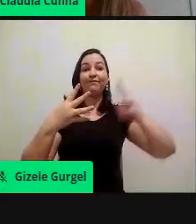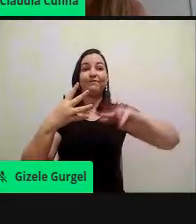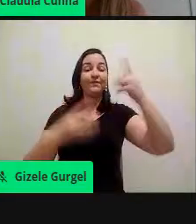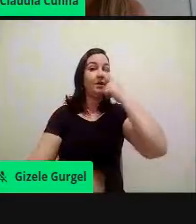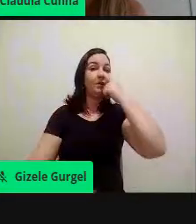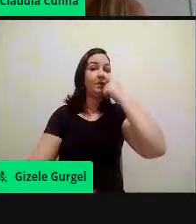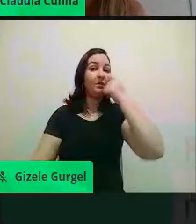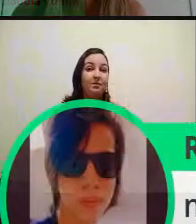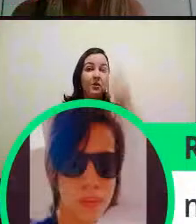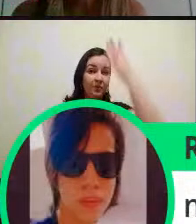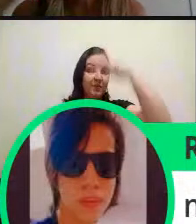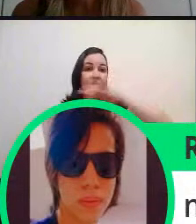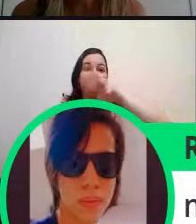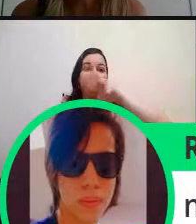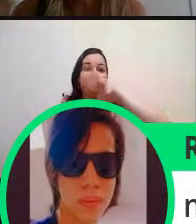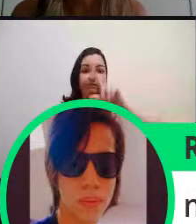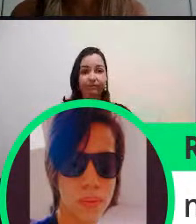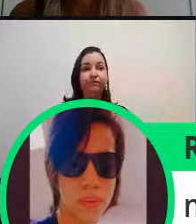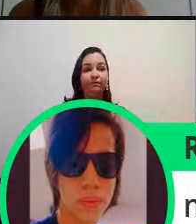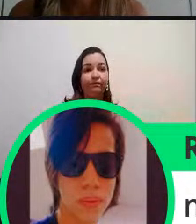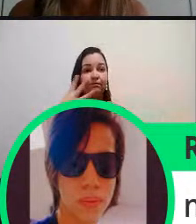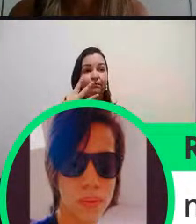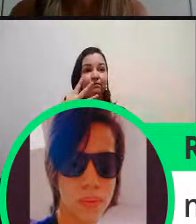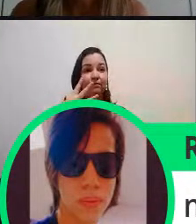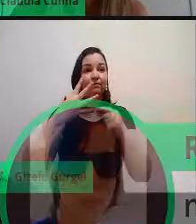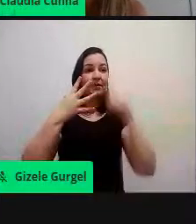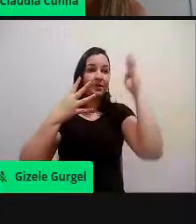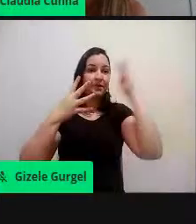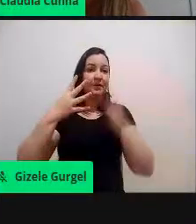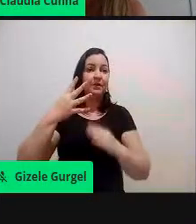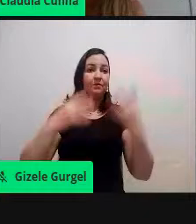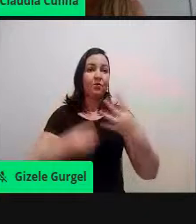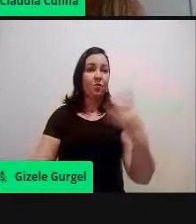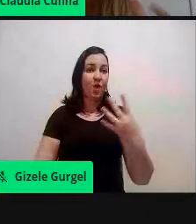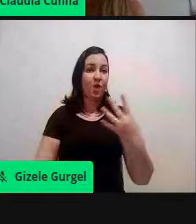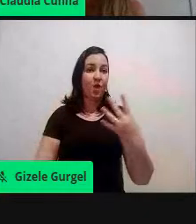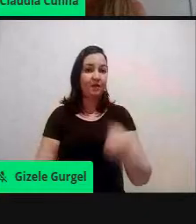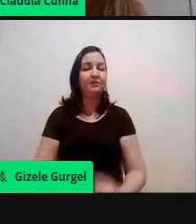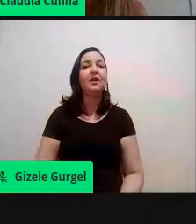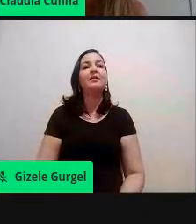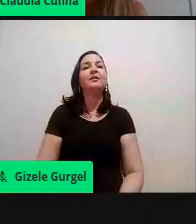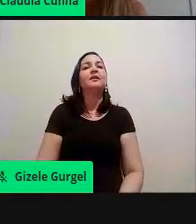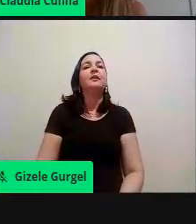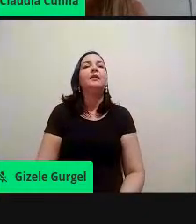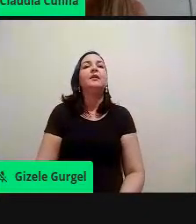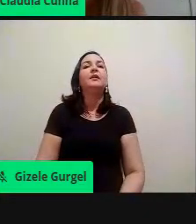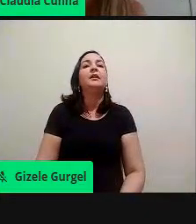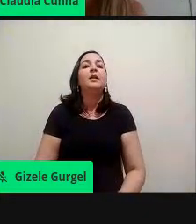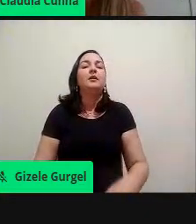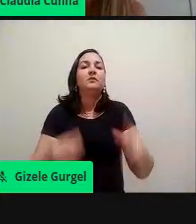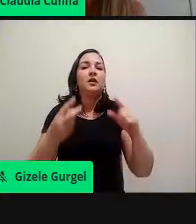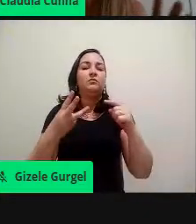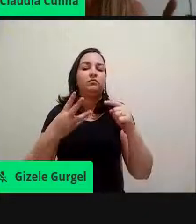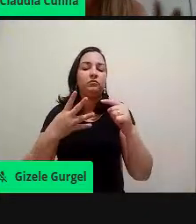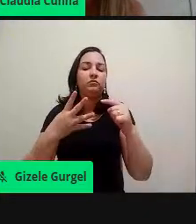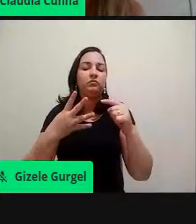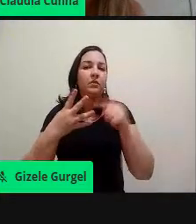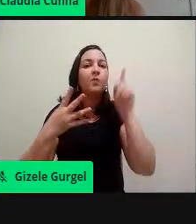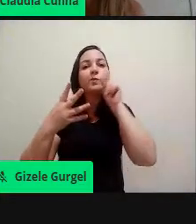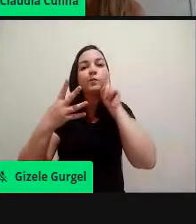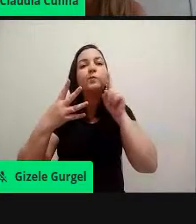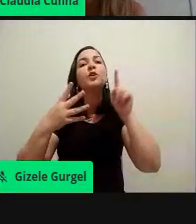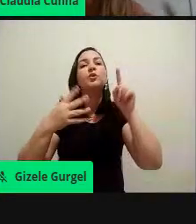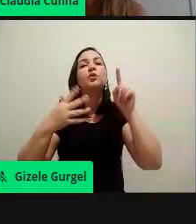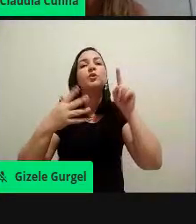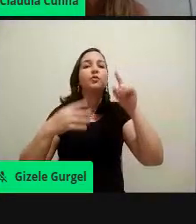poluidor, atrás da China, Estados Unidos e Índia, então, também observou o que, né, nessas